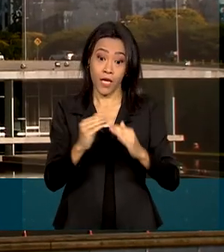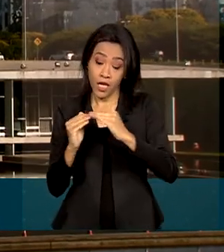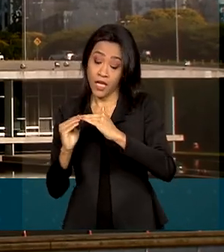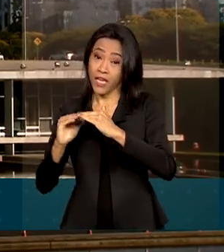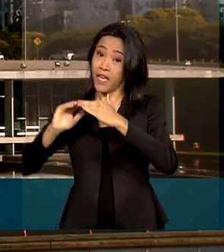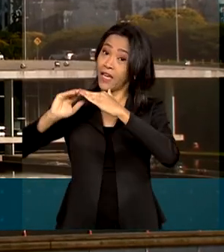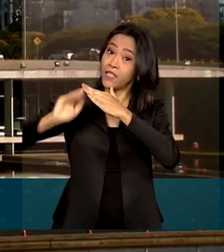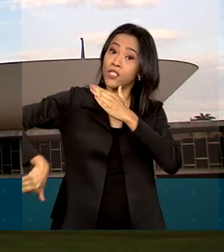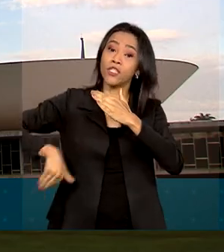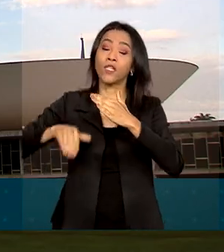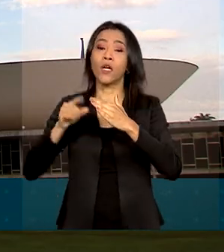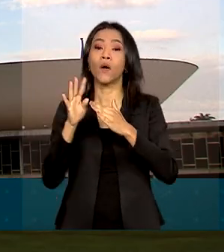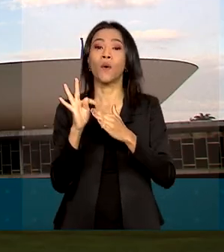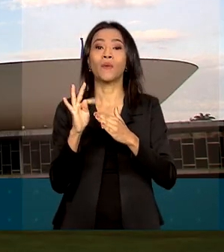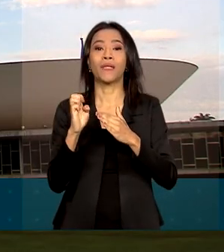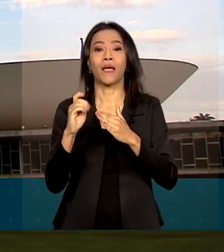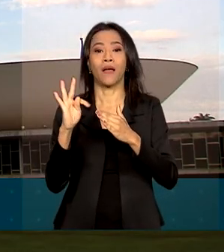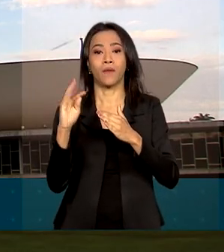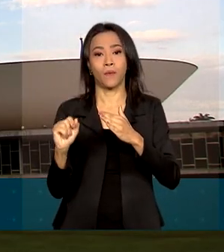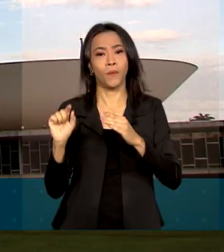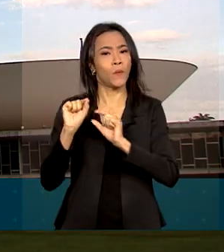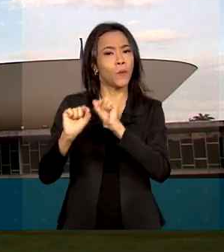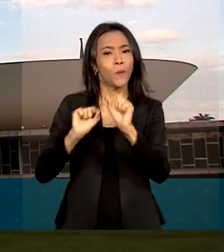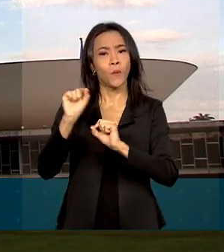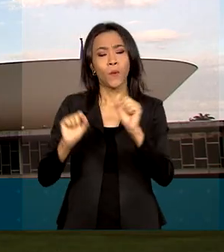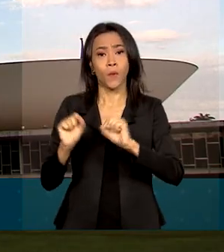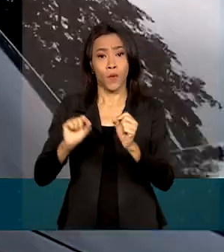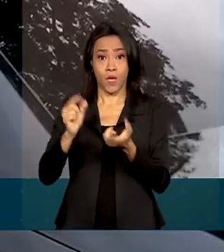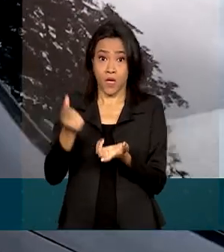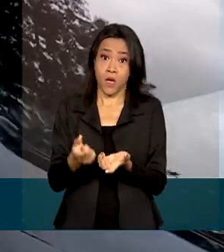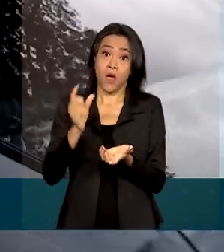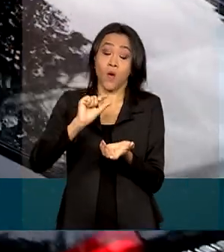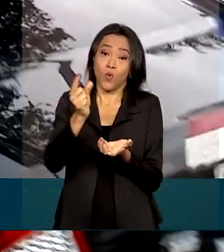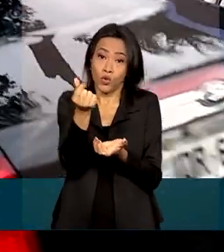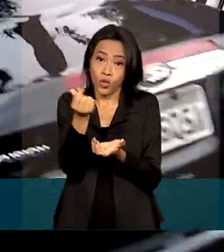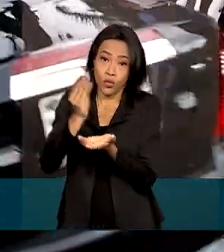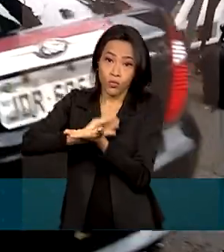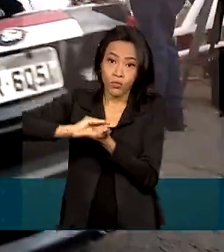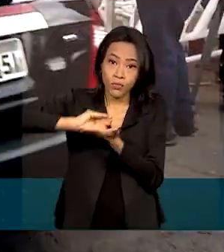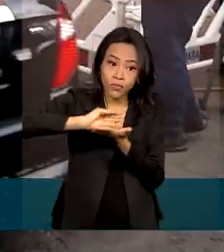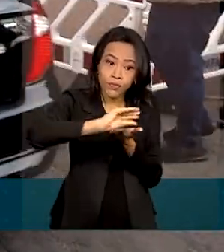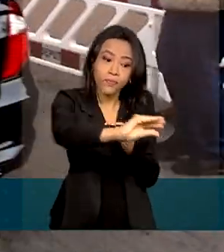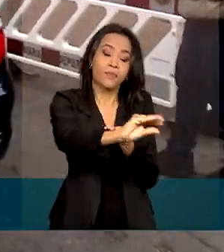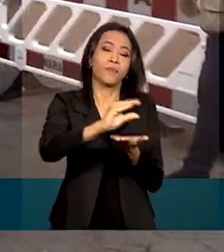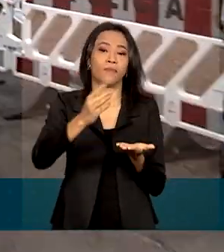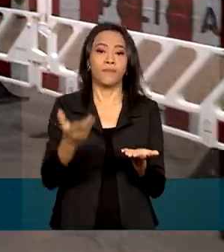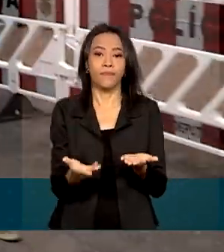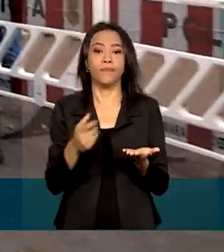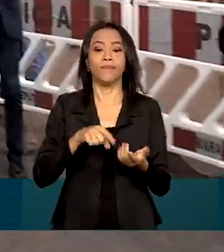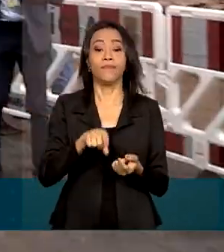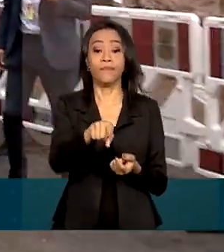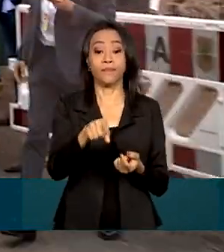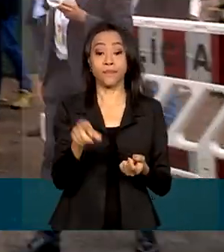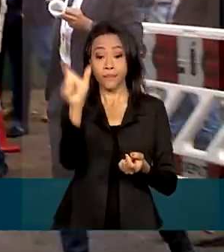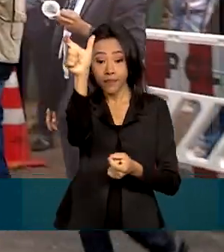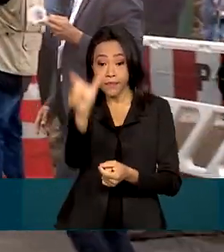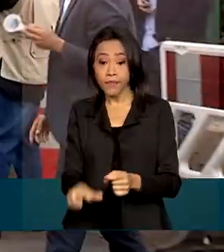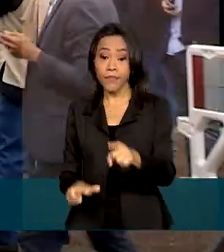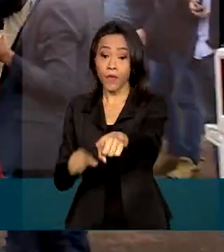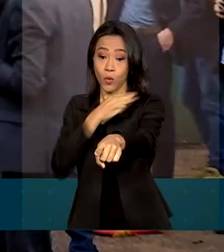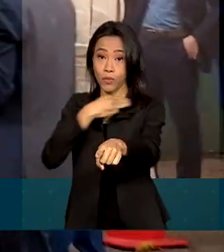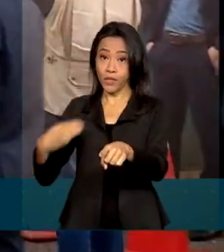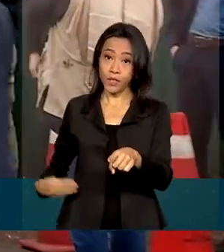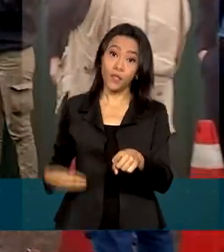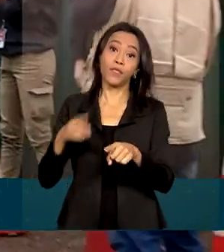gastos do governo federal o programa de transferência de renda. O futuro ministro da Fazenda, Fernando Haddad, se reuniu com o